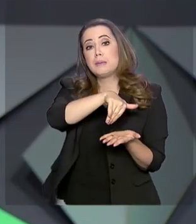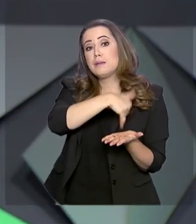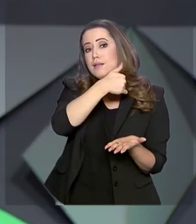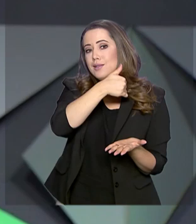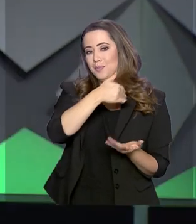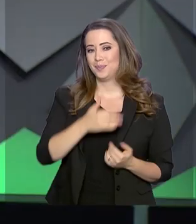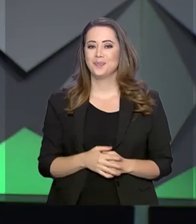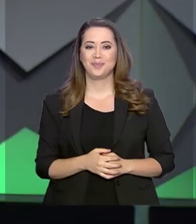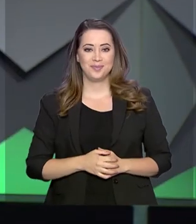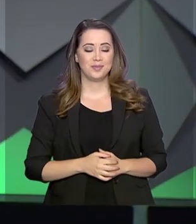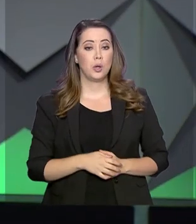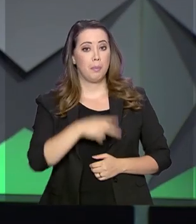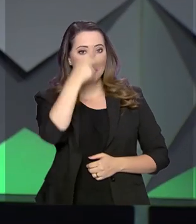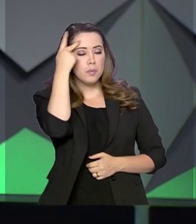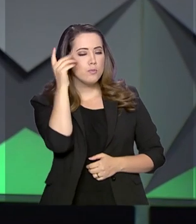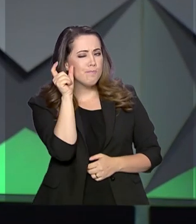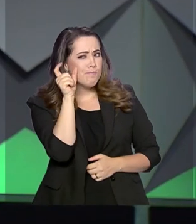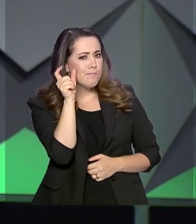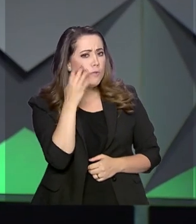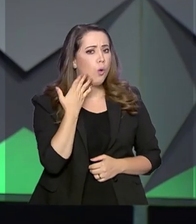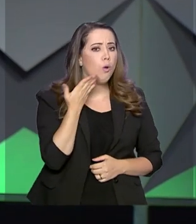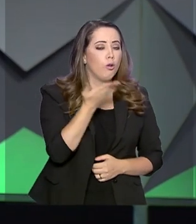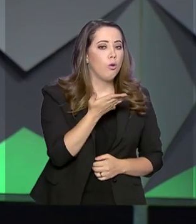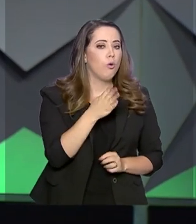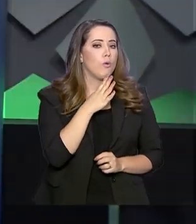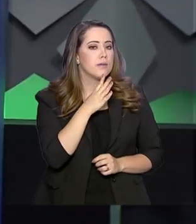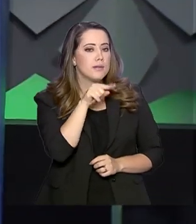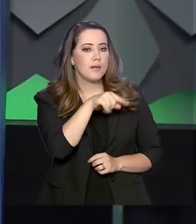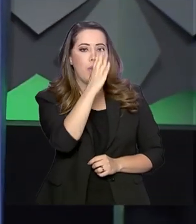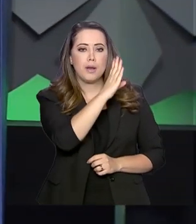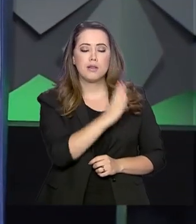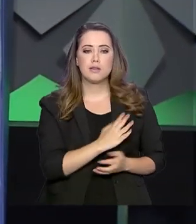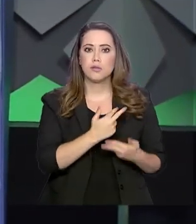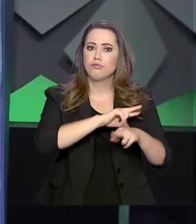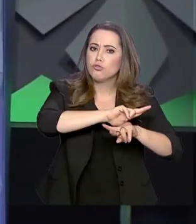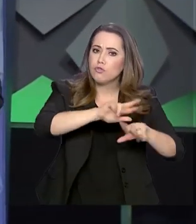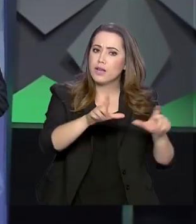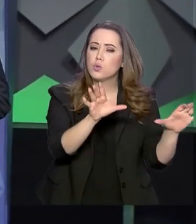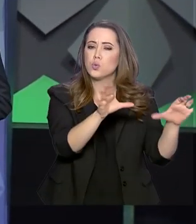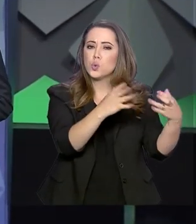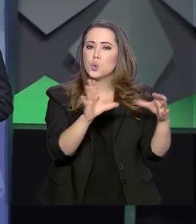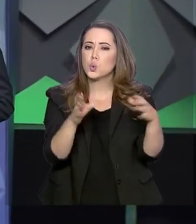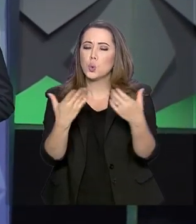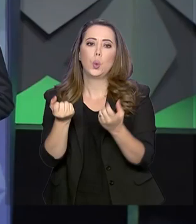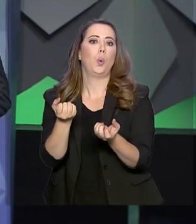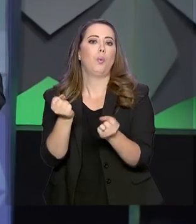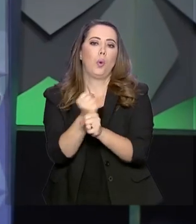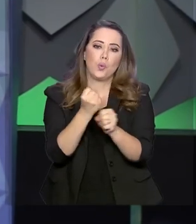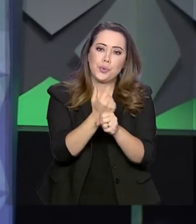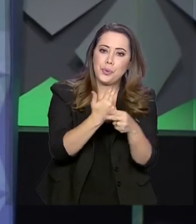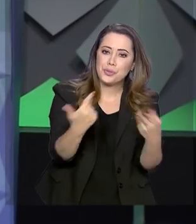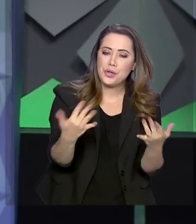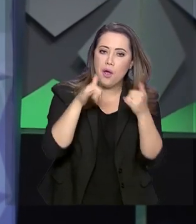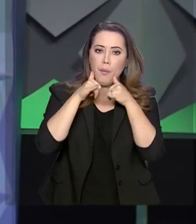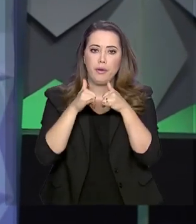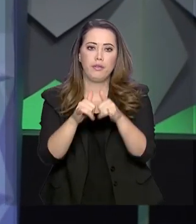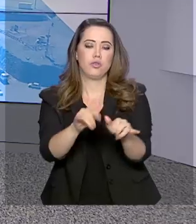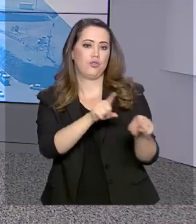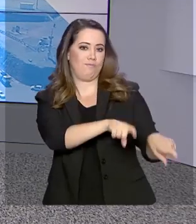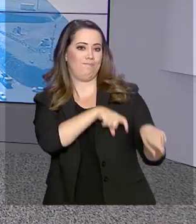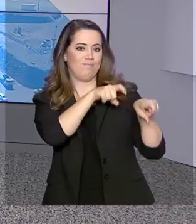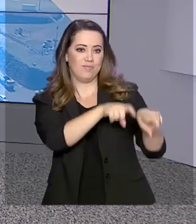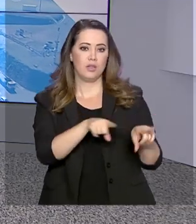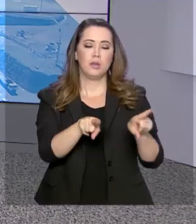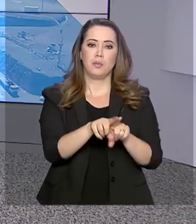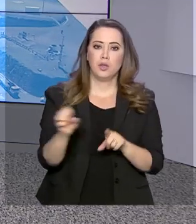interessados em conhecer as opções de negócios em setores como infraestrutura, energia, agronegócios e inovação.